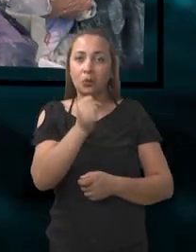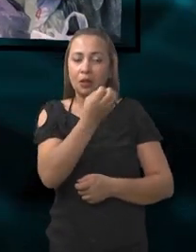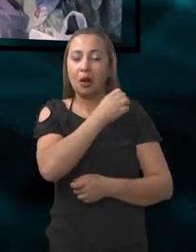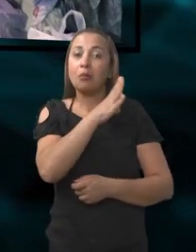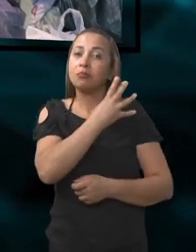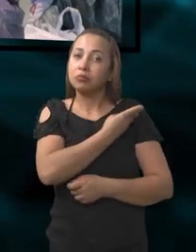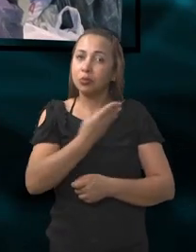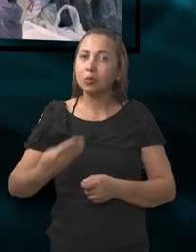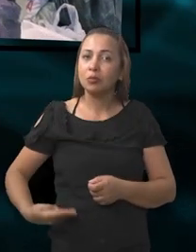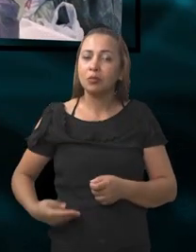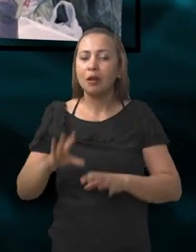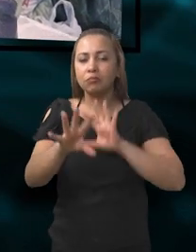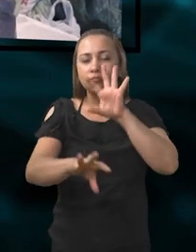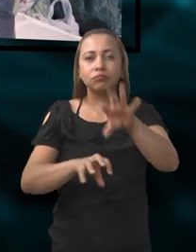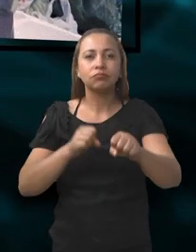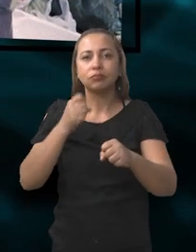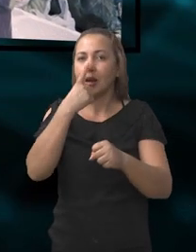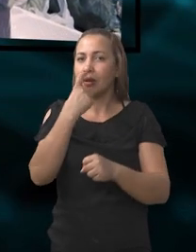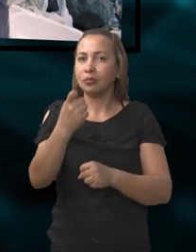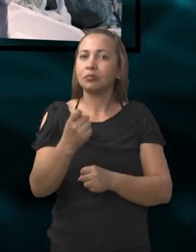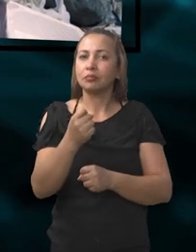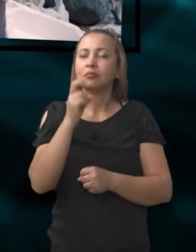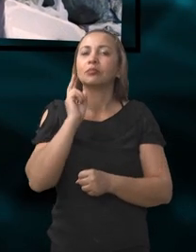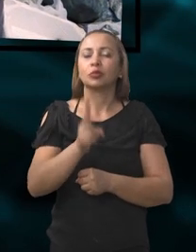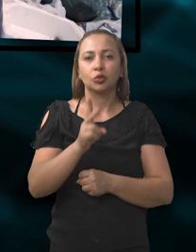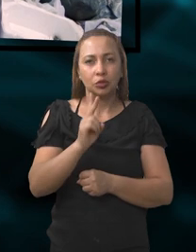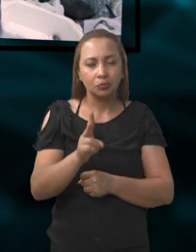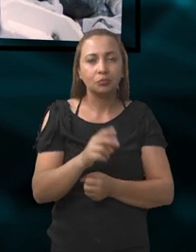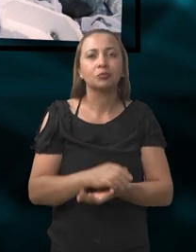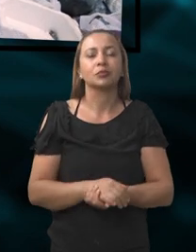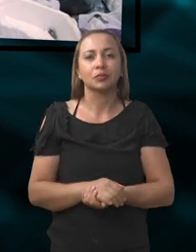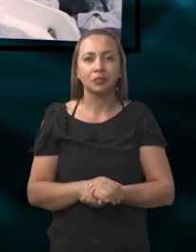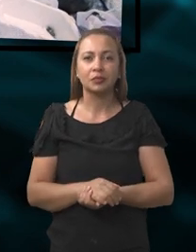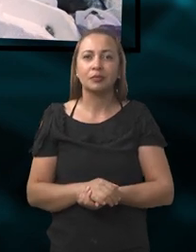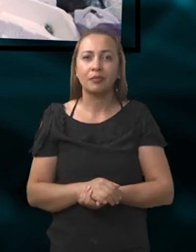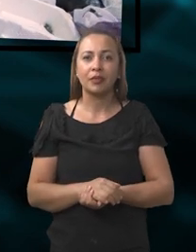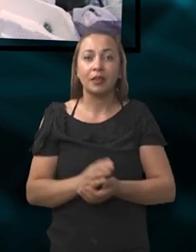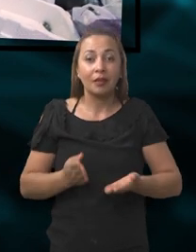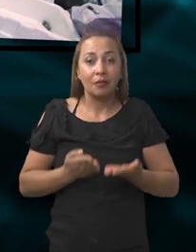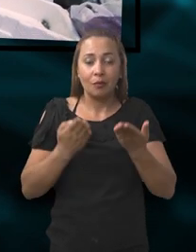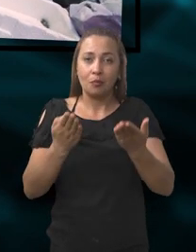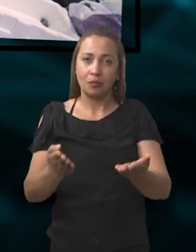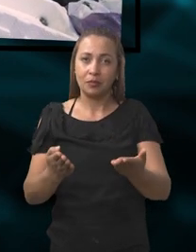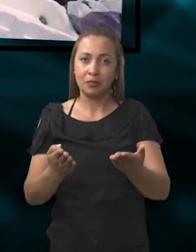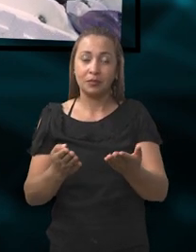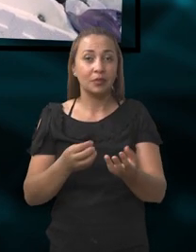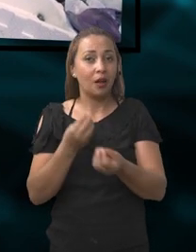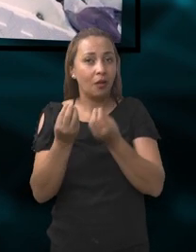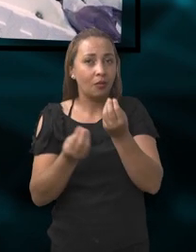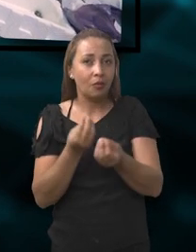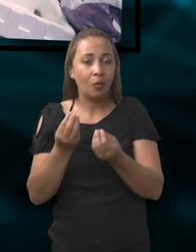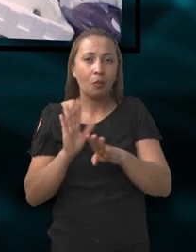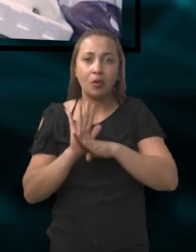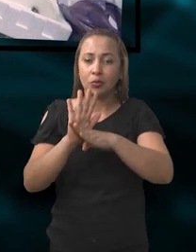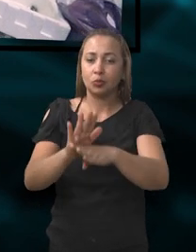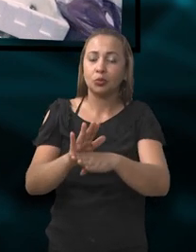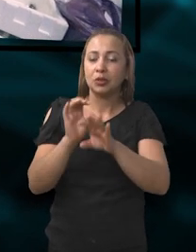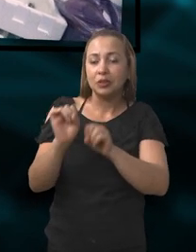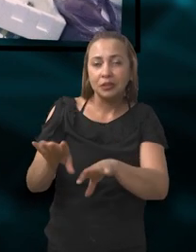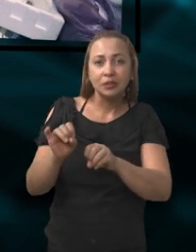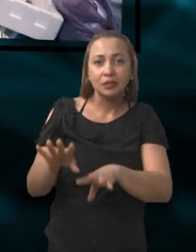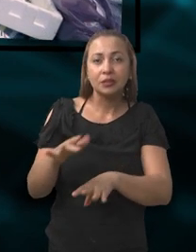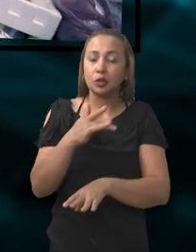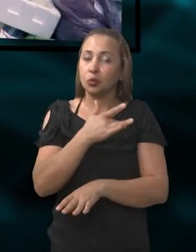público é coletar o lixo com a frequência correta, fornecer meios de educação